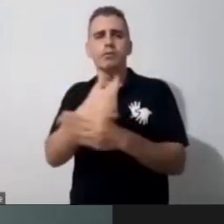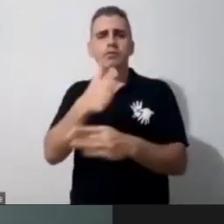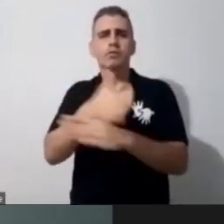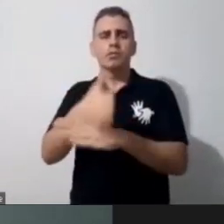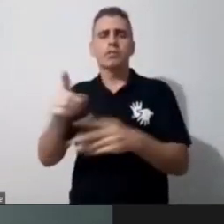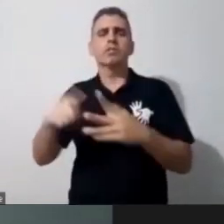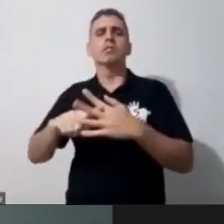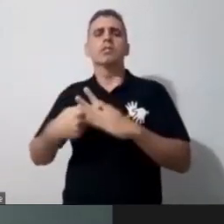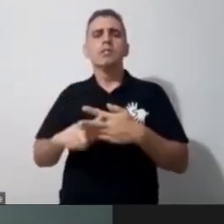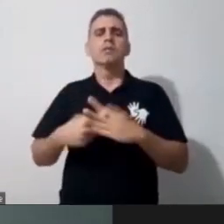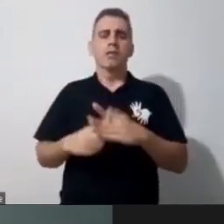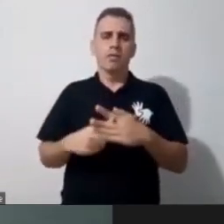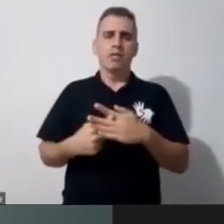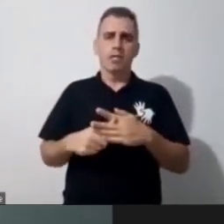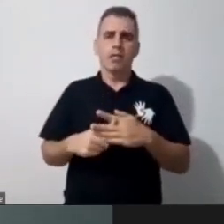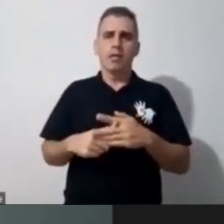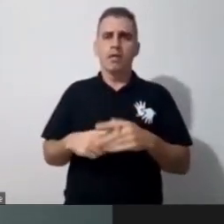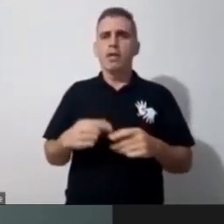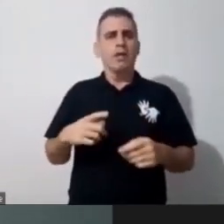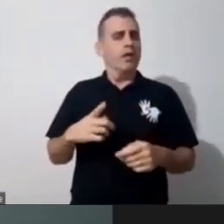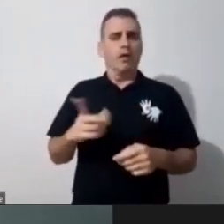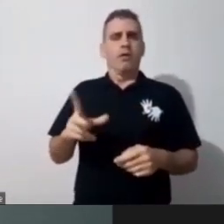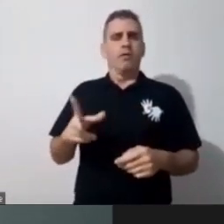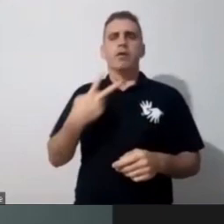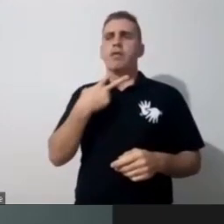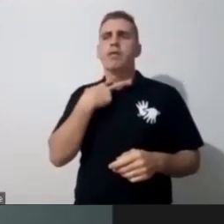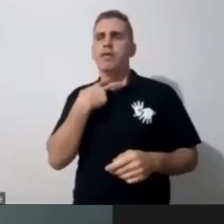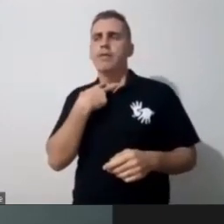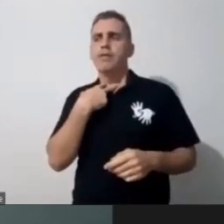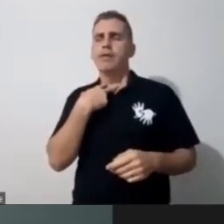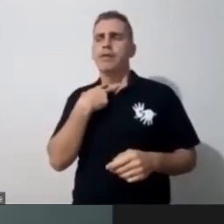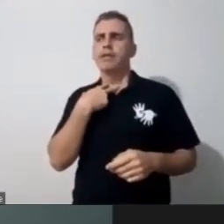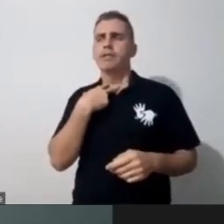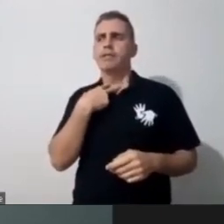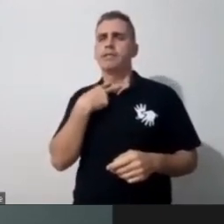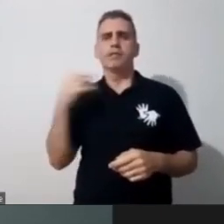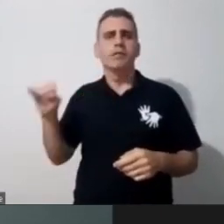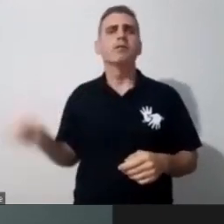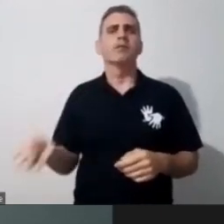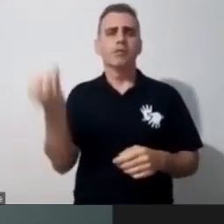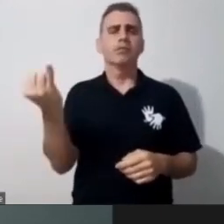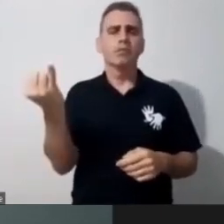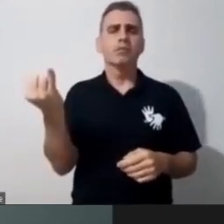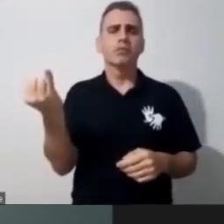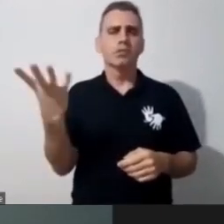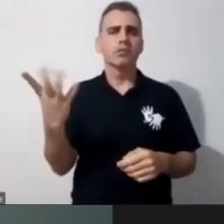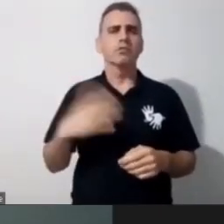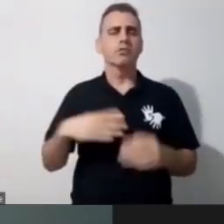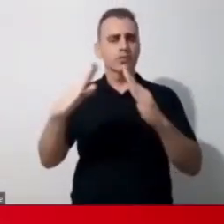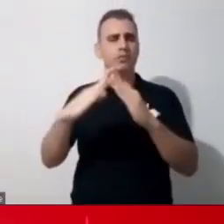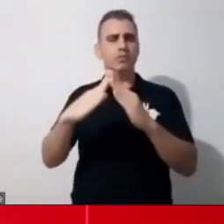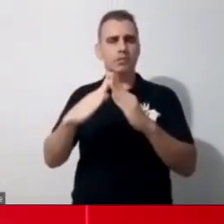mas a gente não, isso não impede, né, de que o professor consiga chegar até a casa desse aluno, de forma alguma.